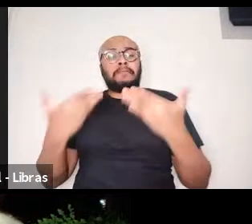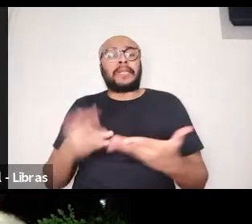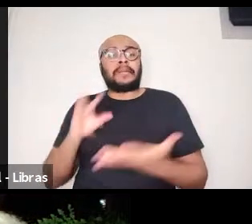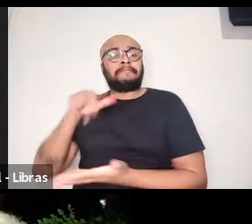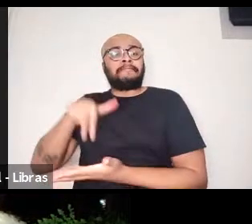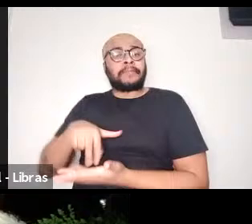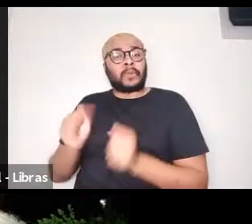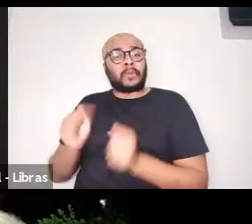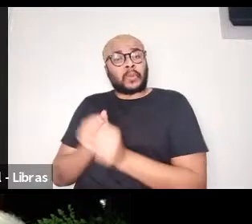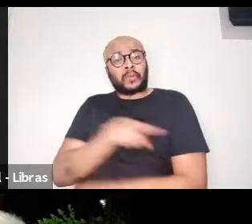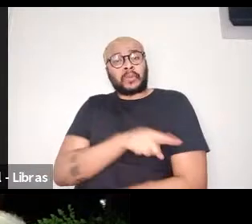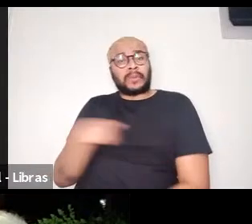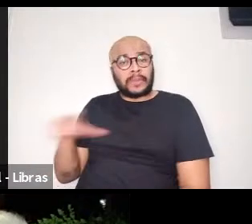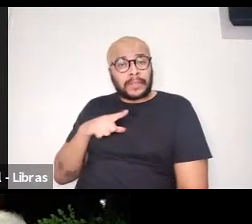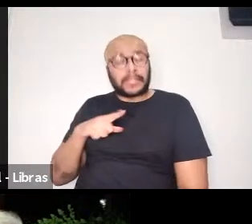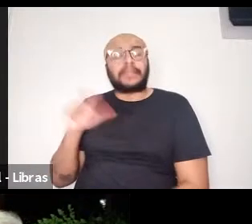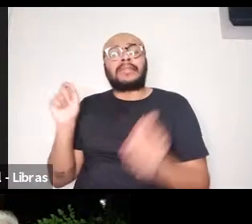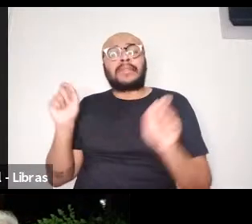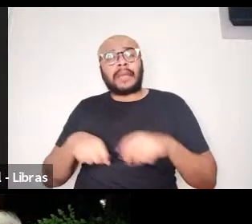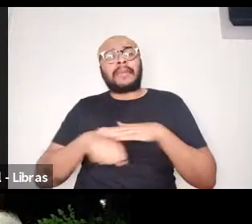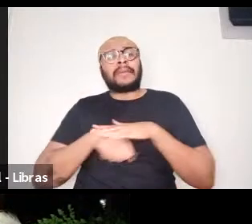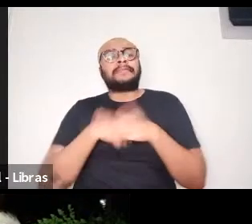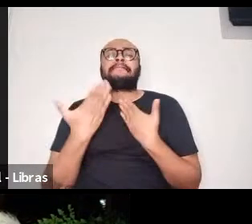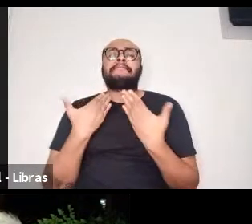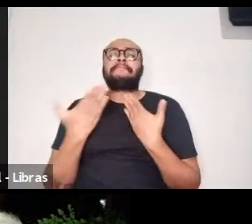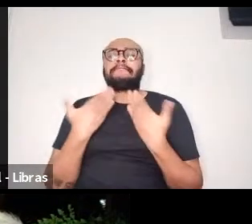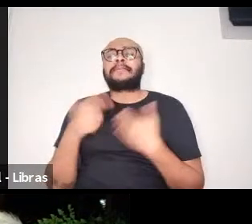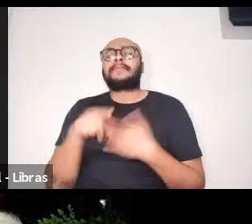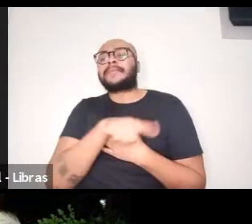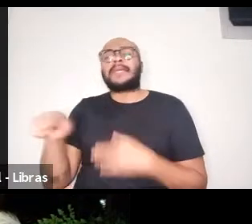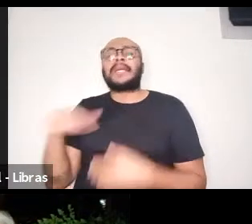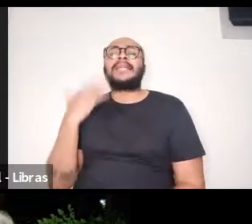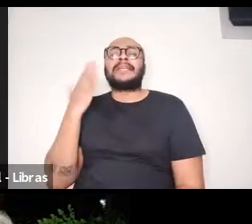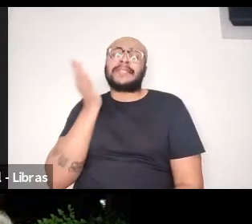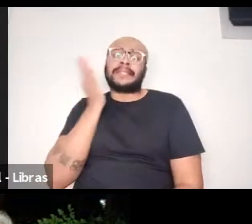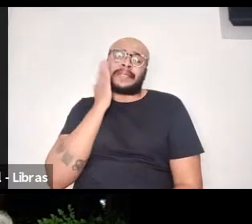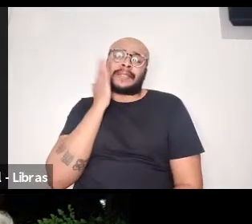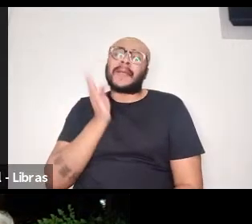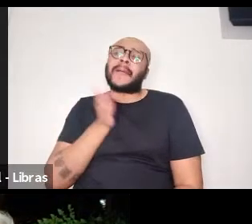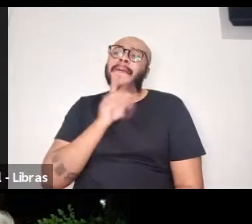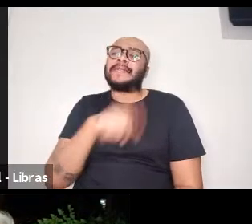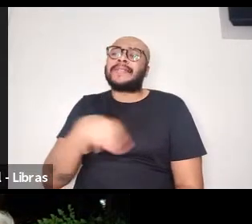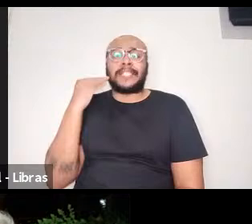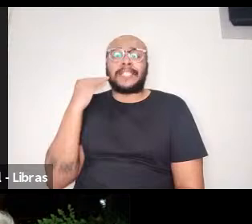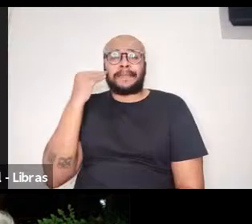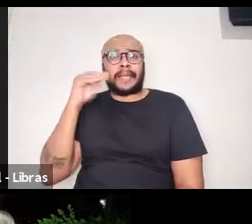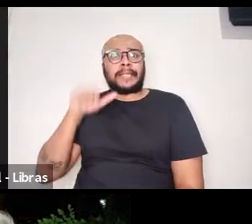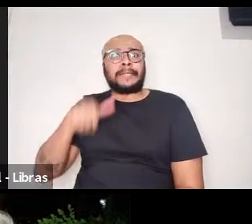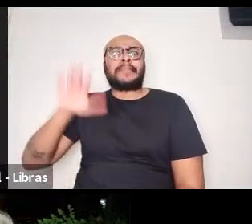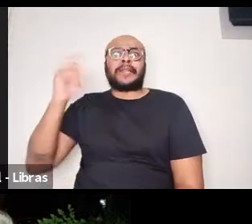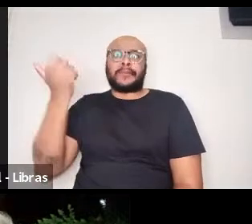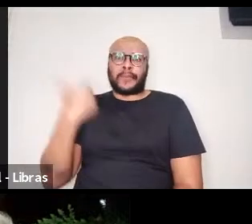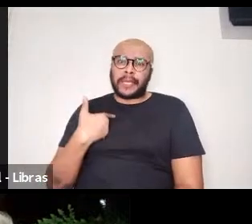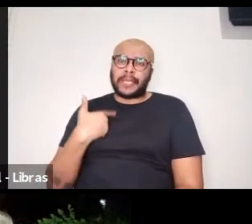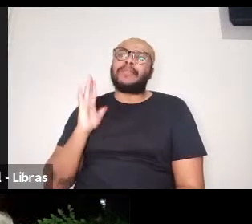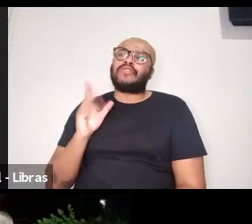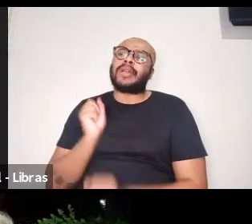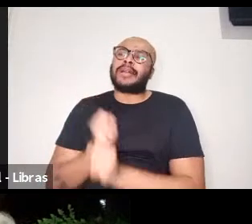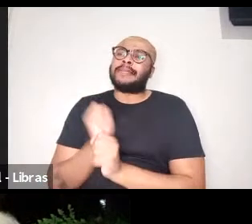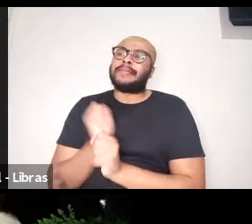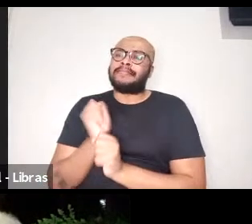a proposição para eu estar nessa mesa, sabendo que os colegas têm uma experiência muito mais vasta do que a minha e acho